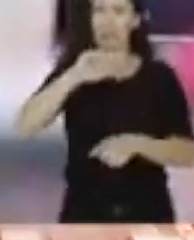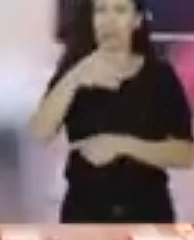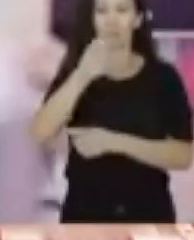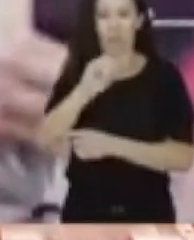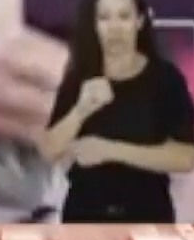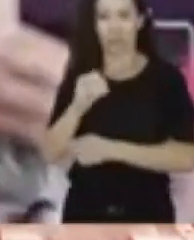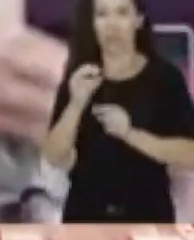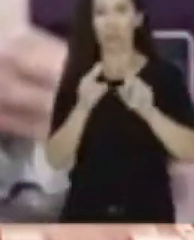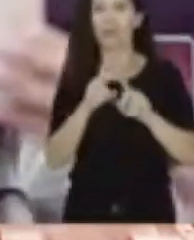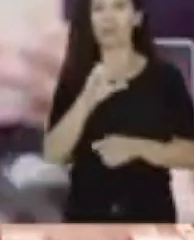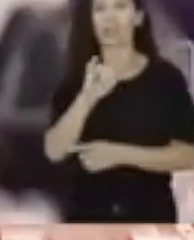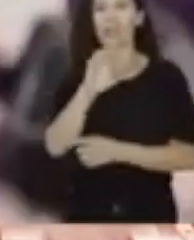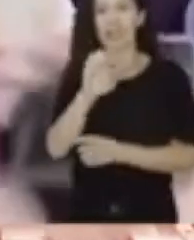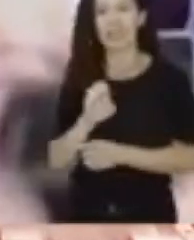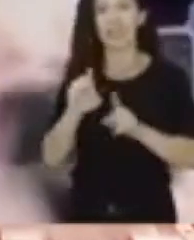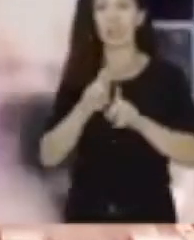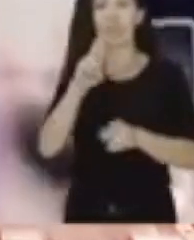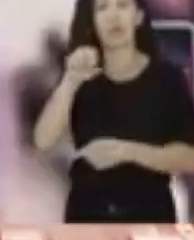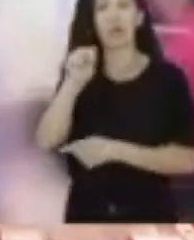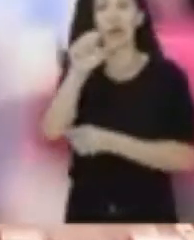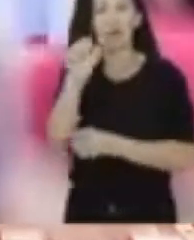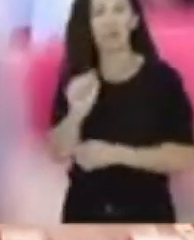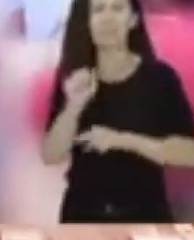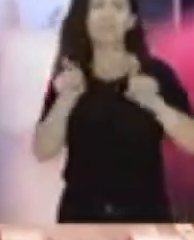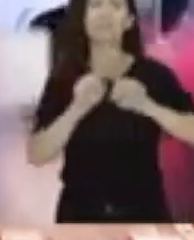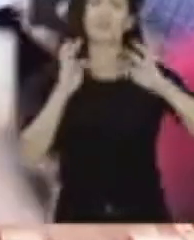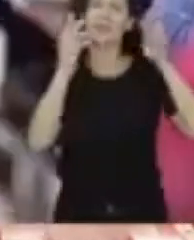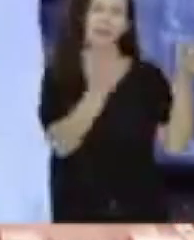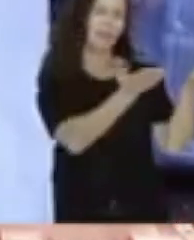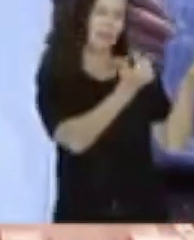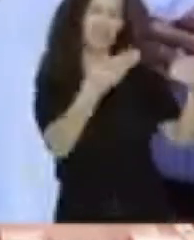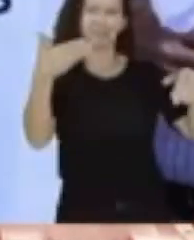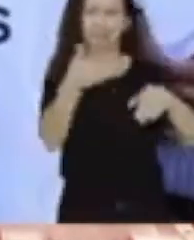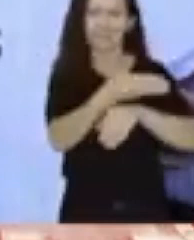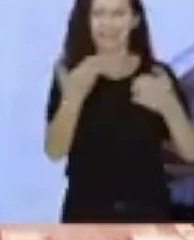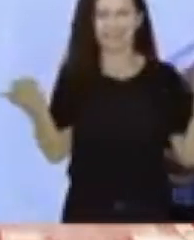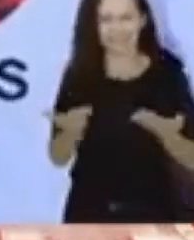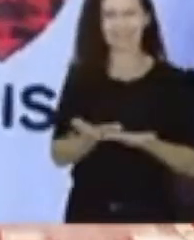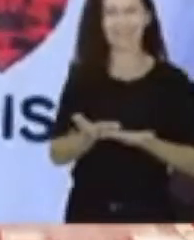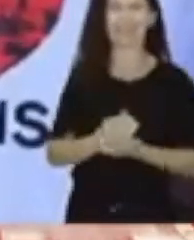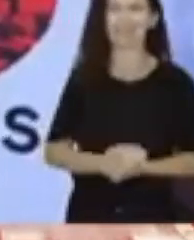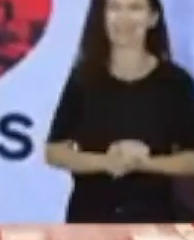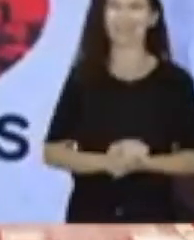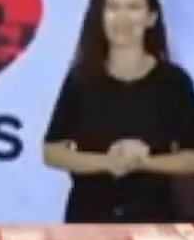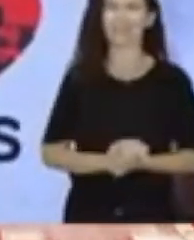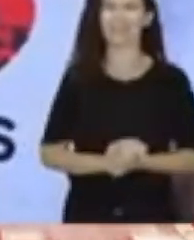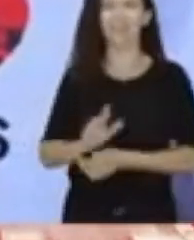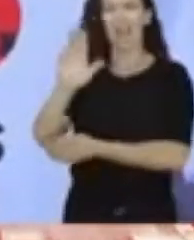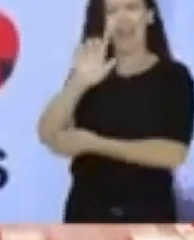também é uma mudança. Vocês se lembram que a gente comentava que, olha, o PT está dizendo para o Lula parar de bater no Moro, que esse é cachorro morto e nós temos que